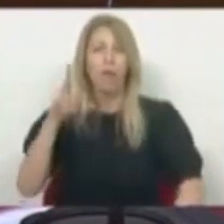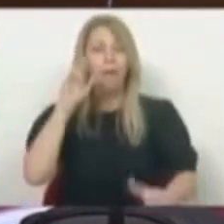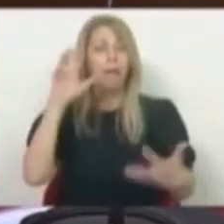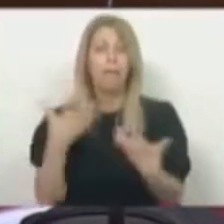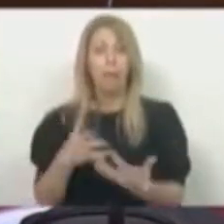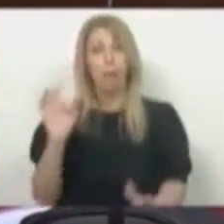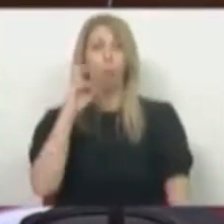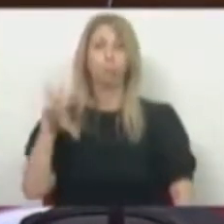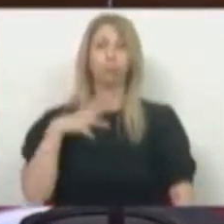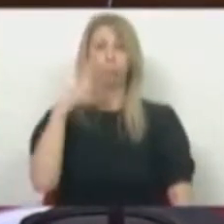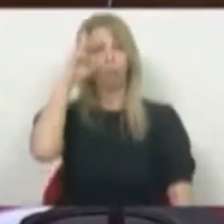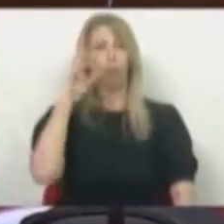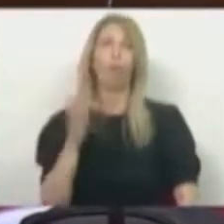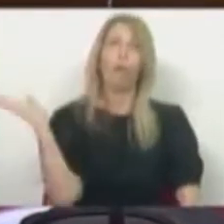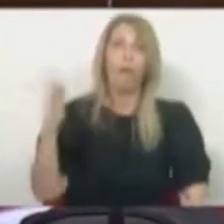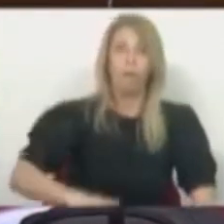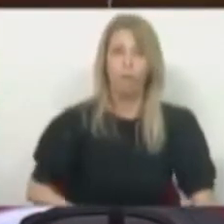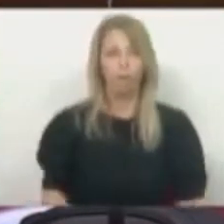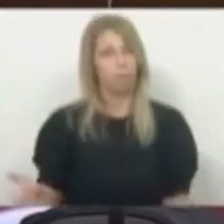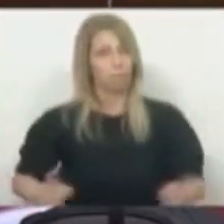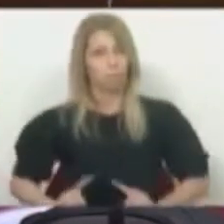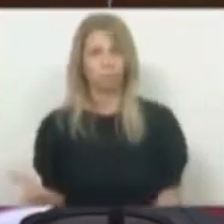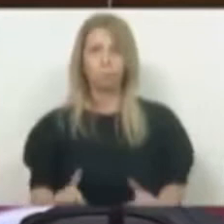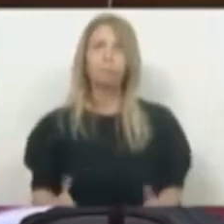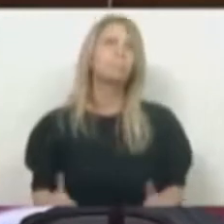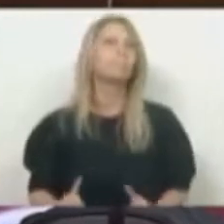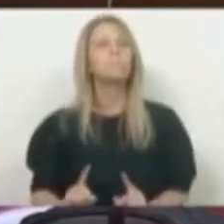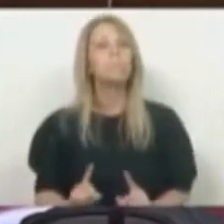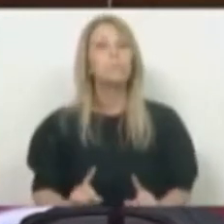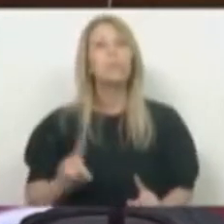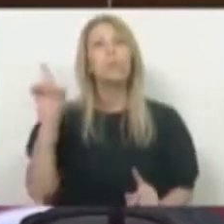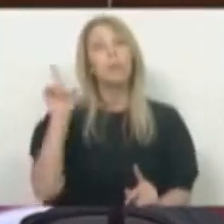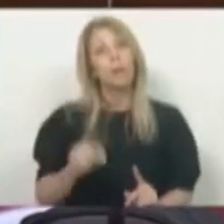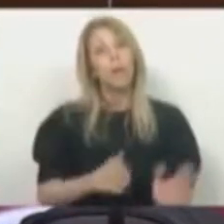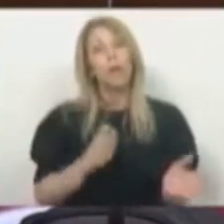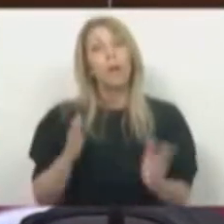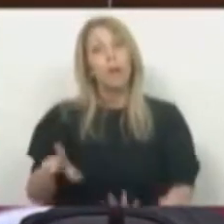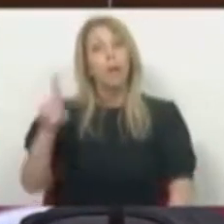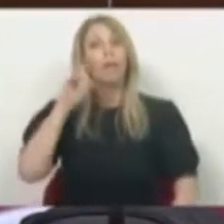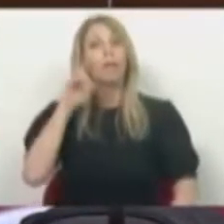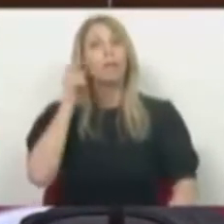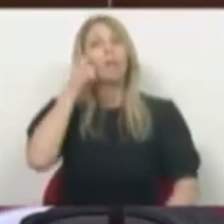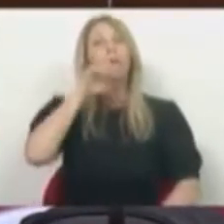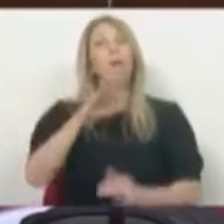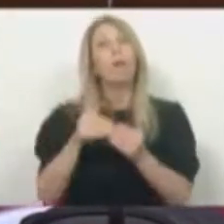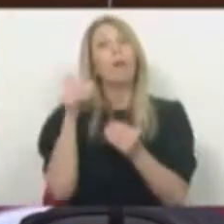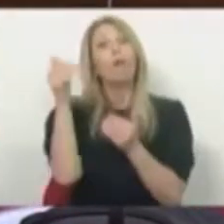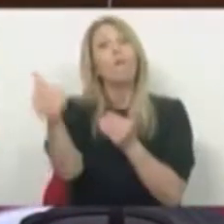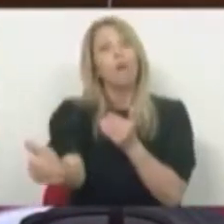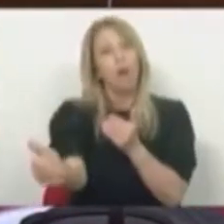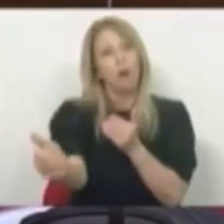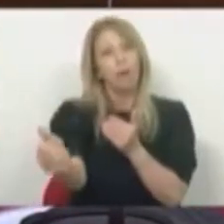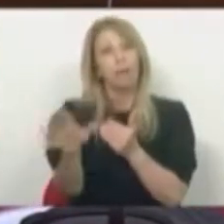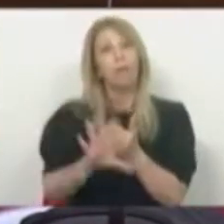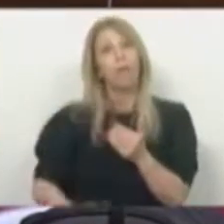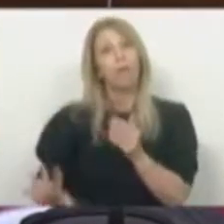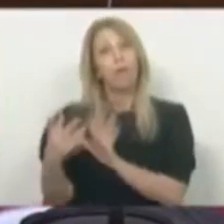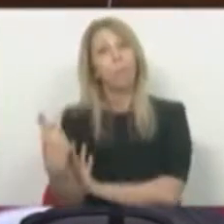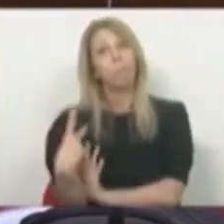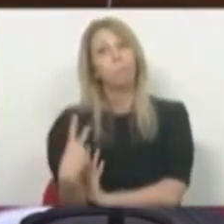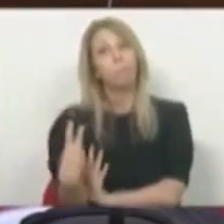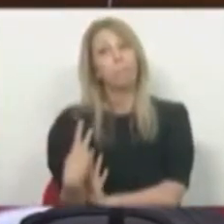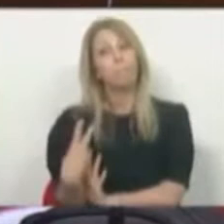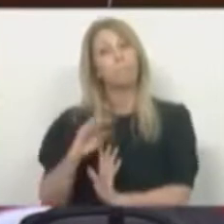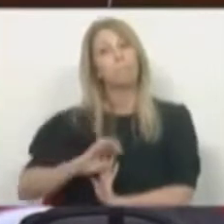depois procuramos também garantir que aqueles que estão fora desses instrumentos bilaterais, aqueles